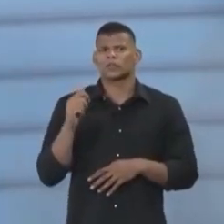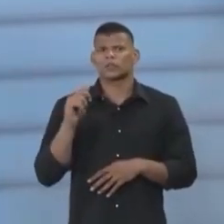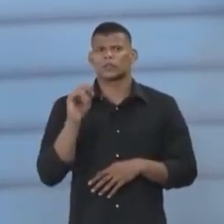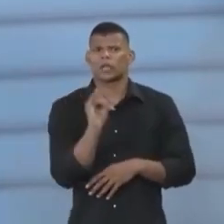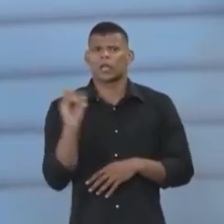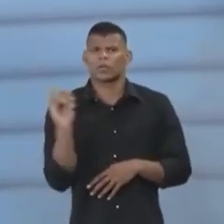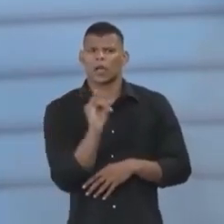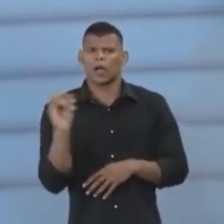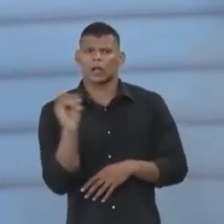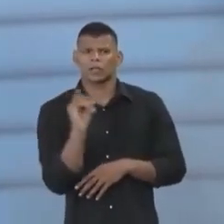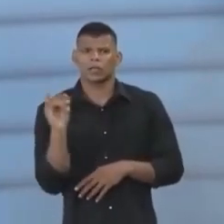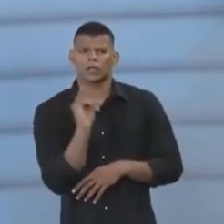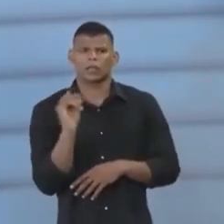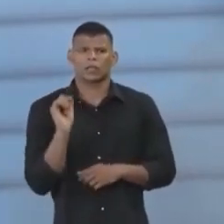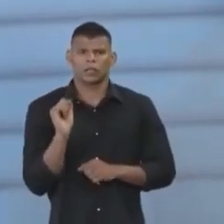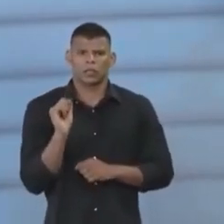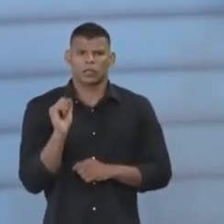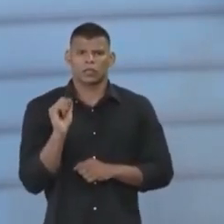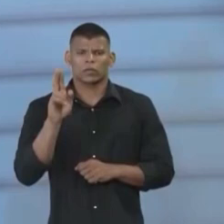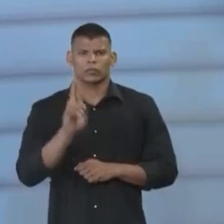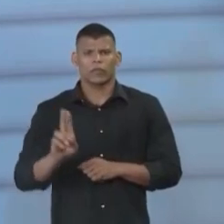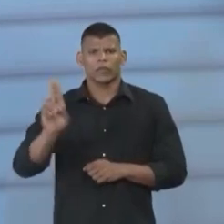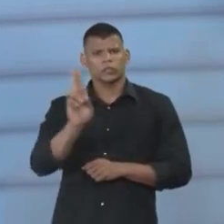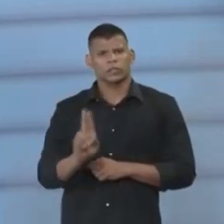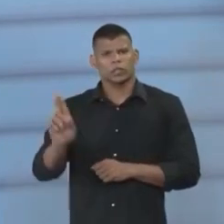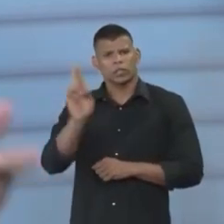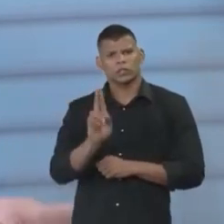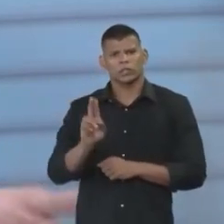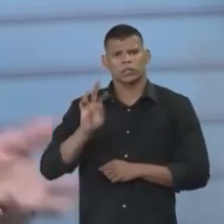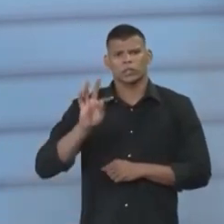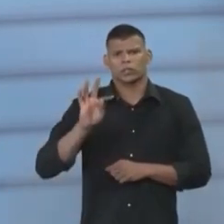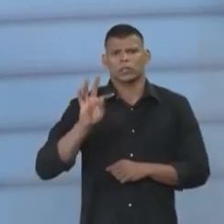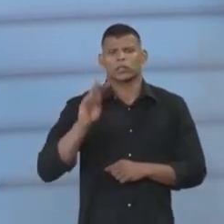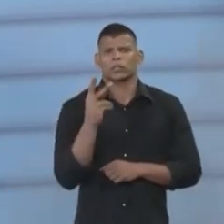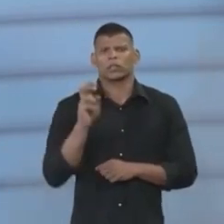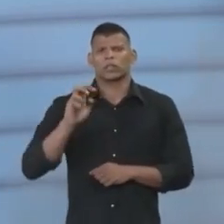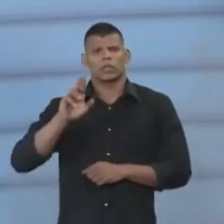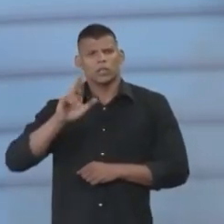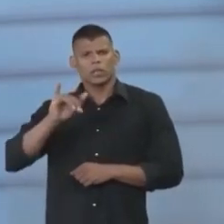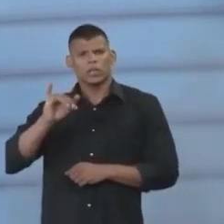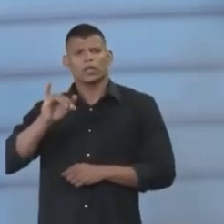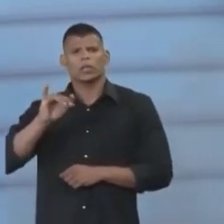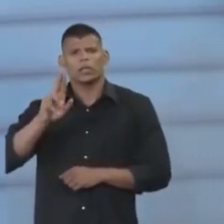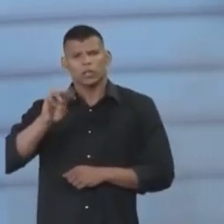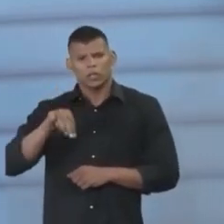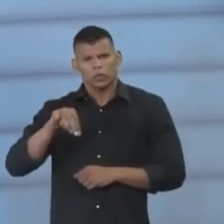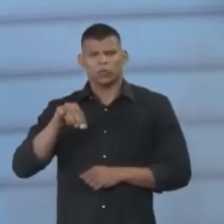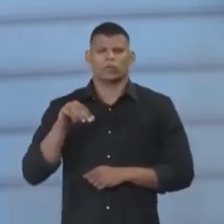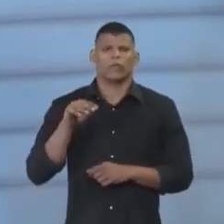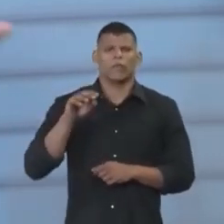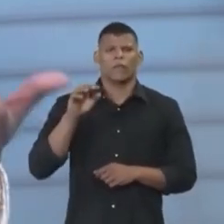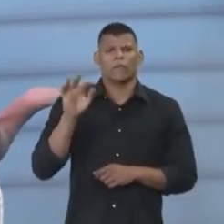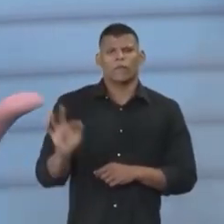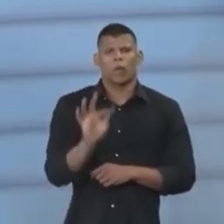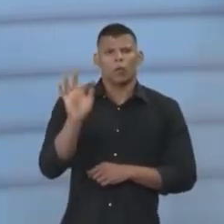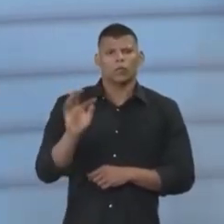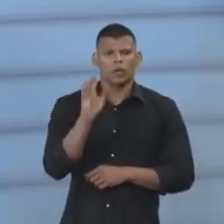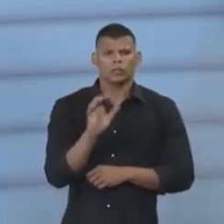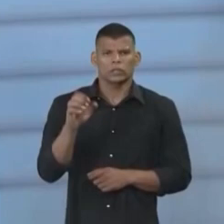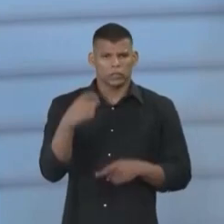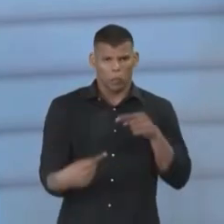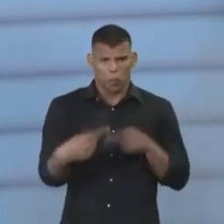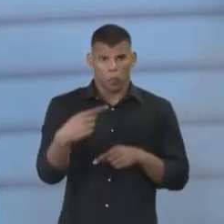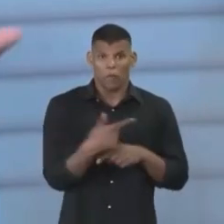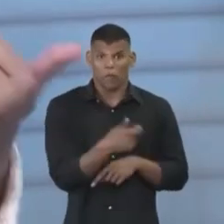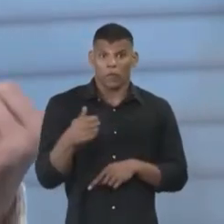Itália? Isso, no Termo, na Universidade de Termo, Faculdade de Ciência Política. 21 de junho.